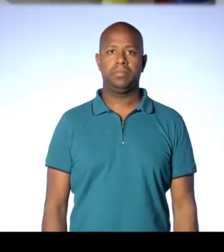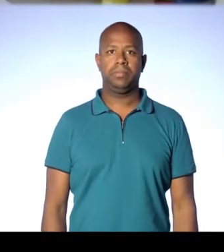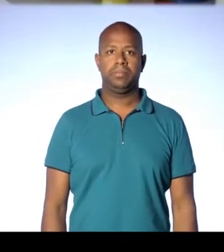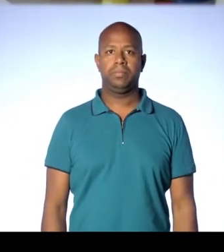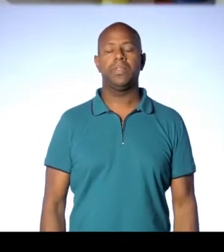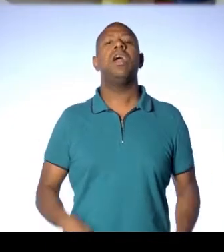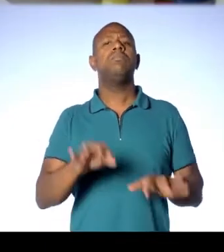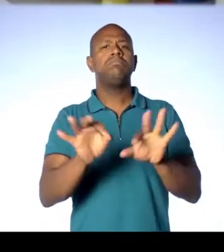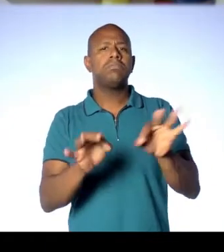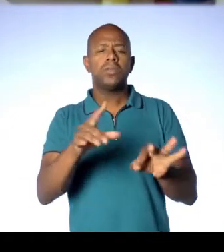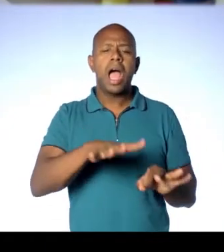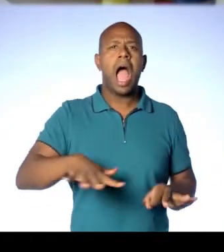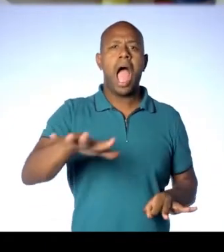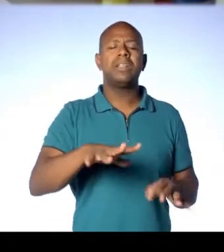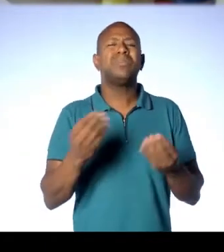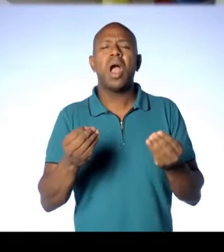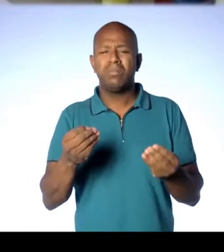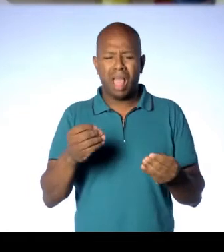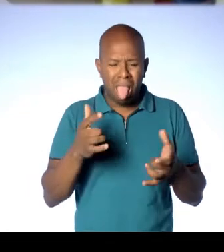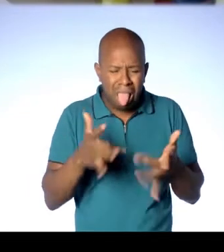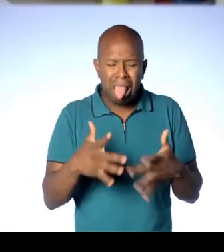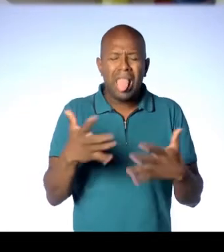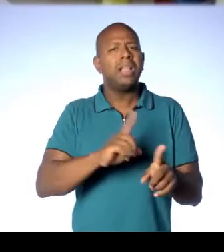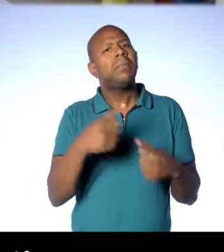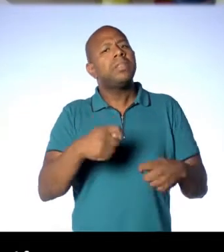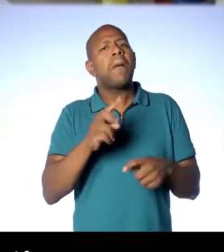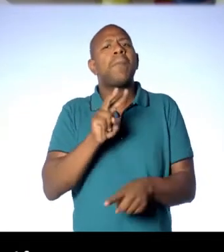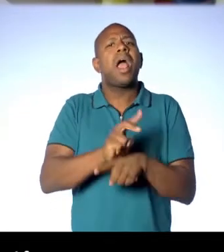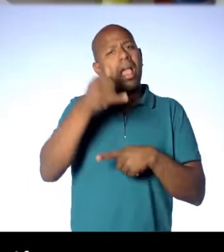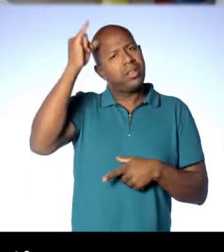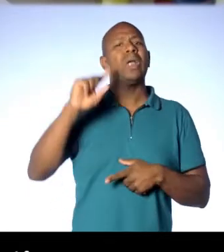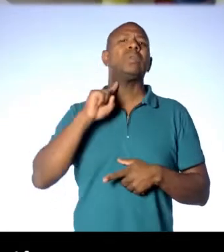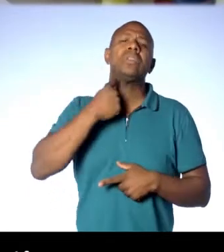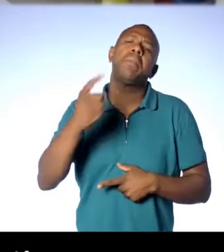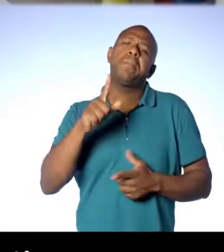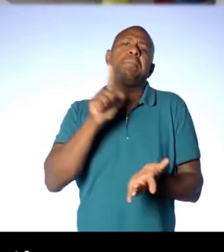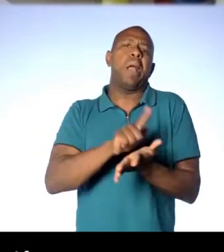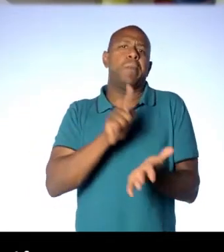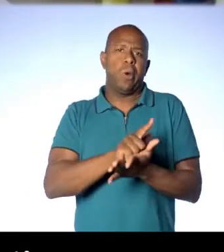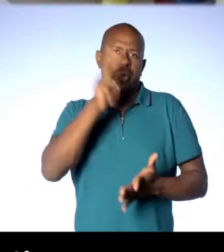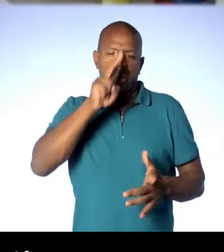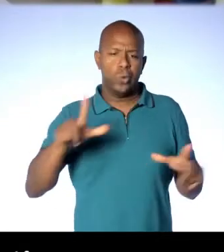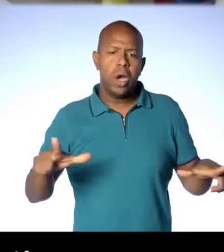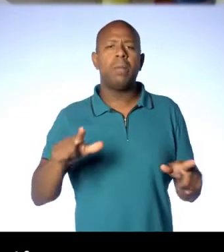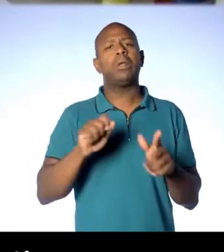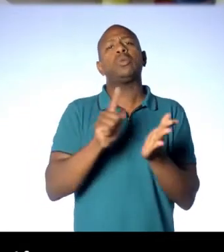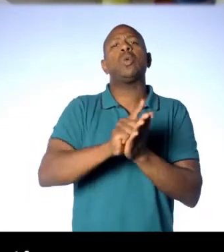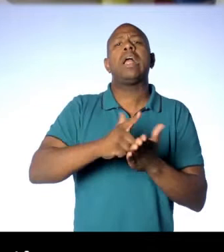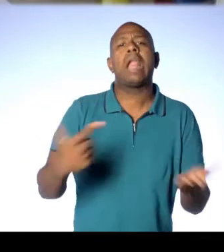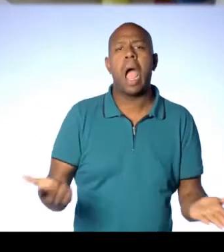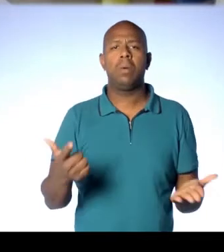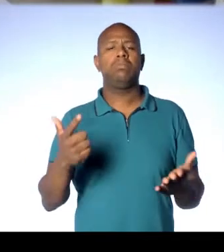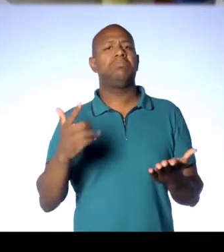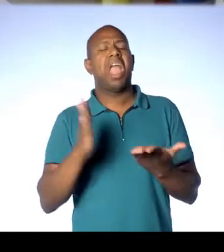Prepare a sua área de trabalho forrando com algum material que proteja da tinta. Você pode usar papel craft, jornal, revista ou até